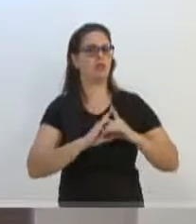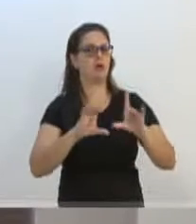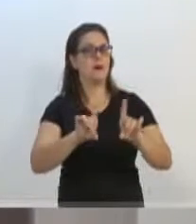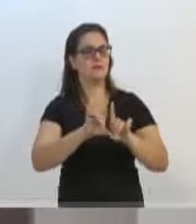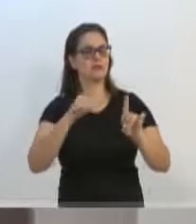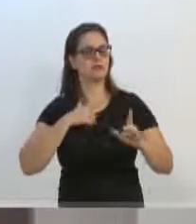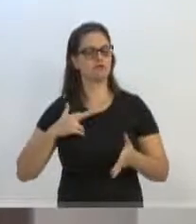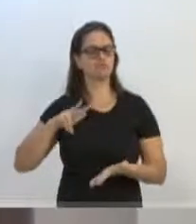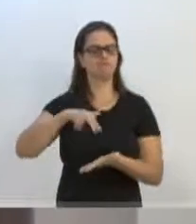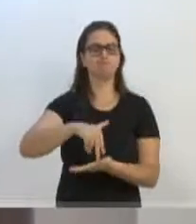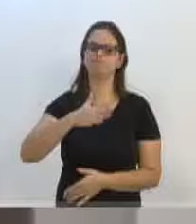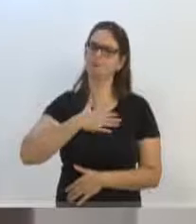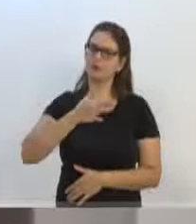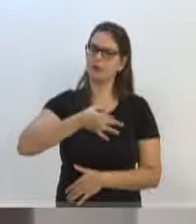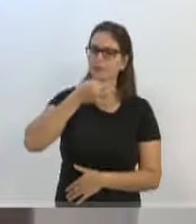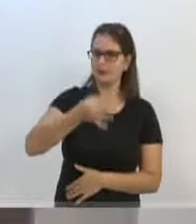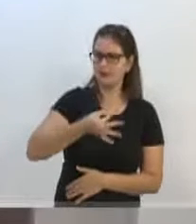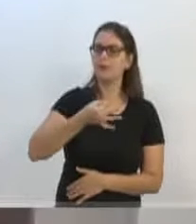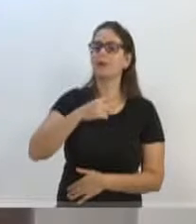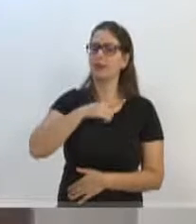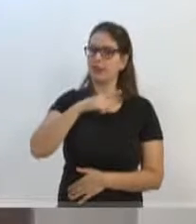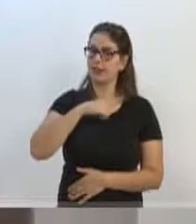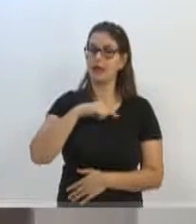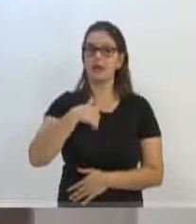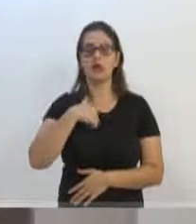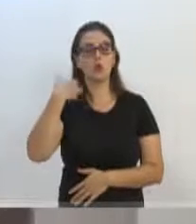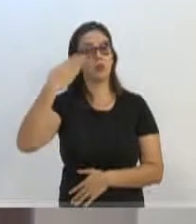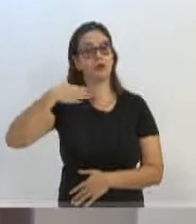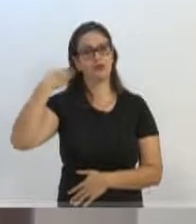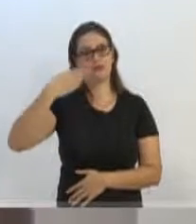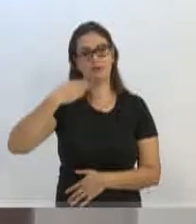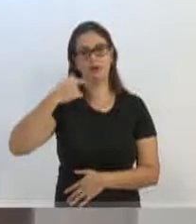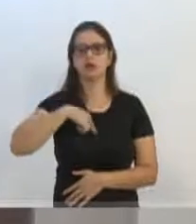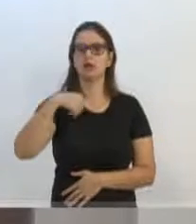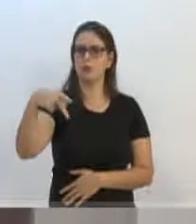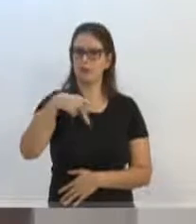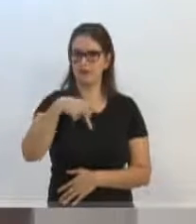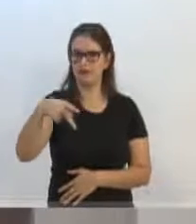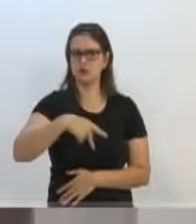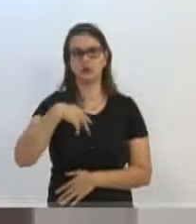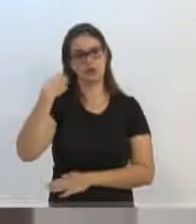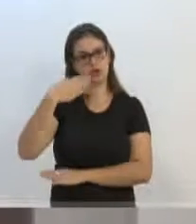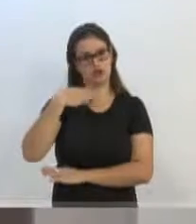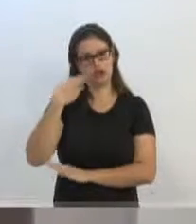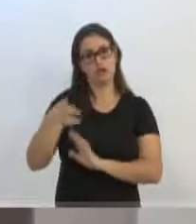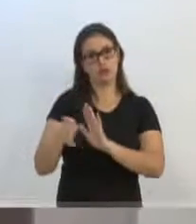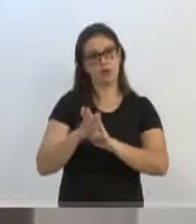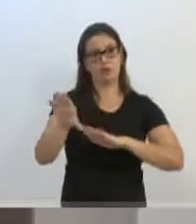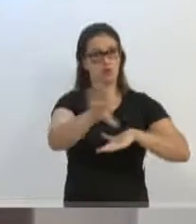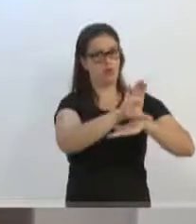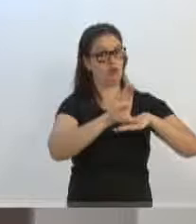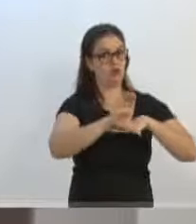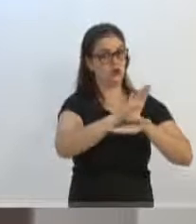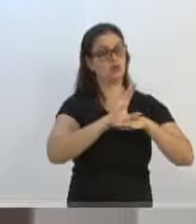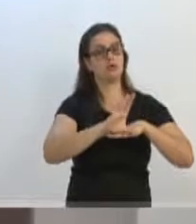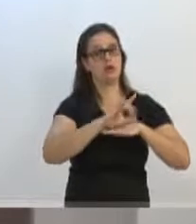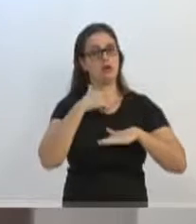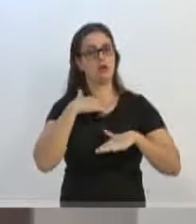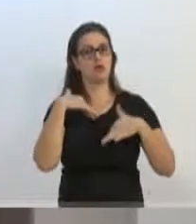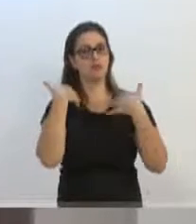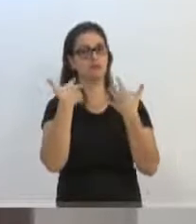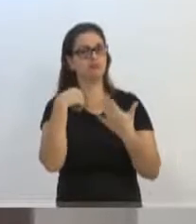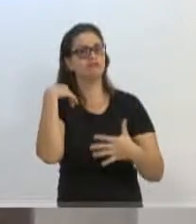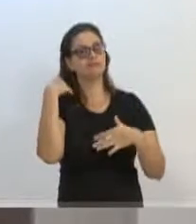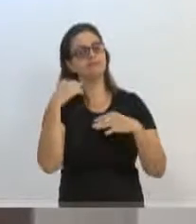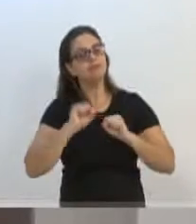tenho a minha posição. Eu tenho a minha posição. Eu sou advogado, eu sou professor de direito constitucional, e eu defendo que nós